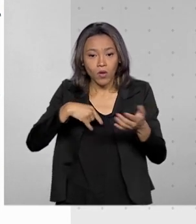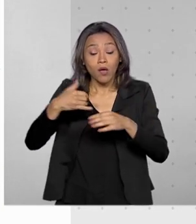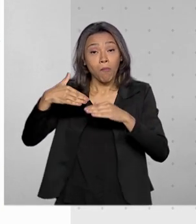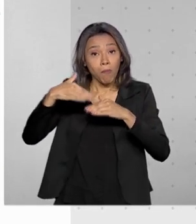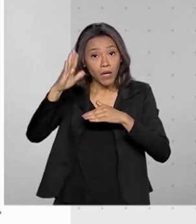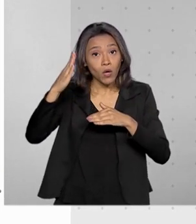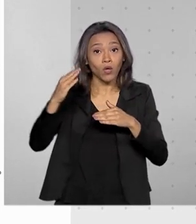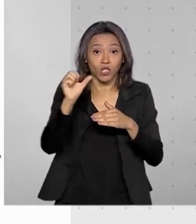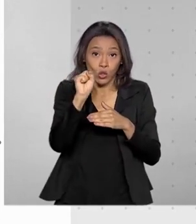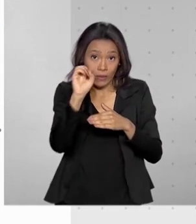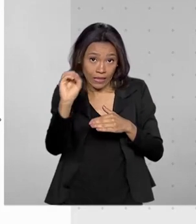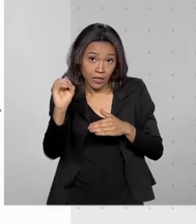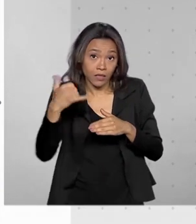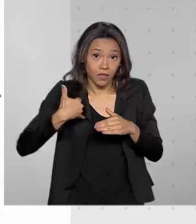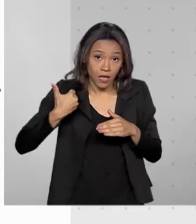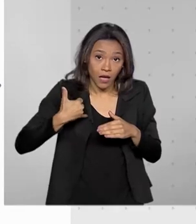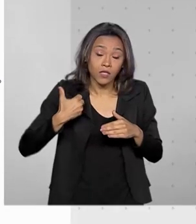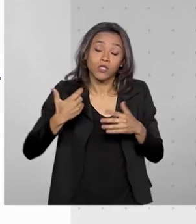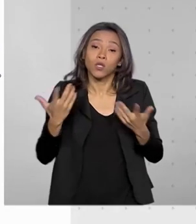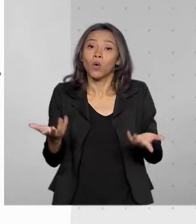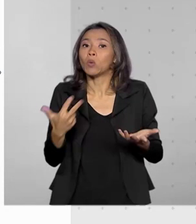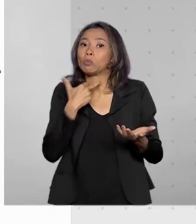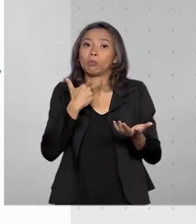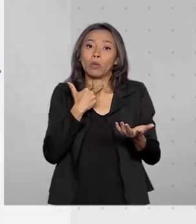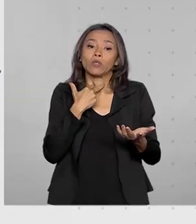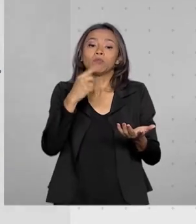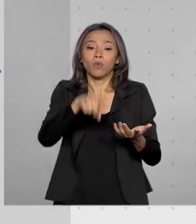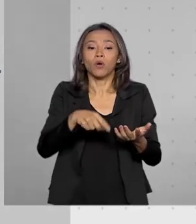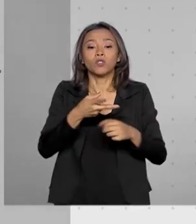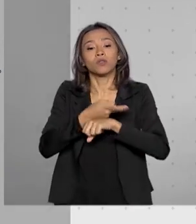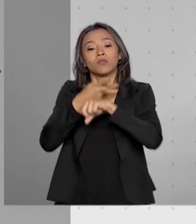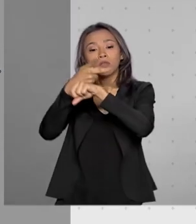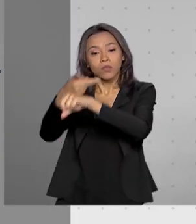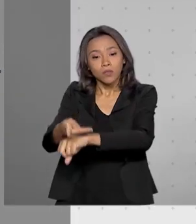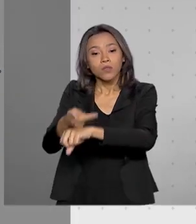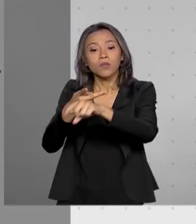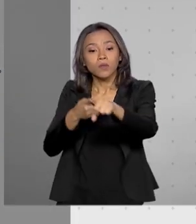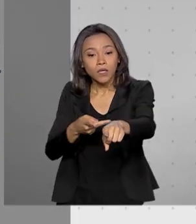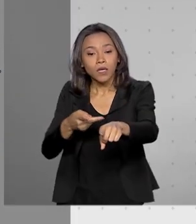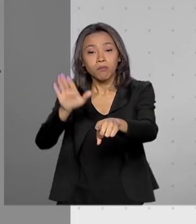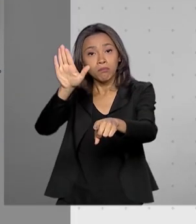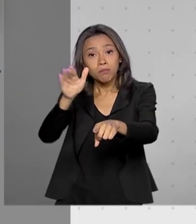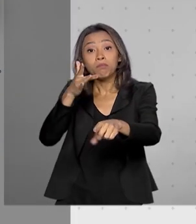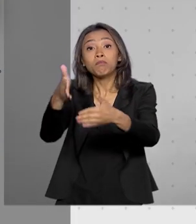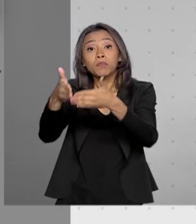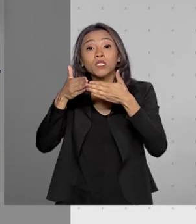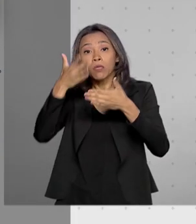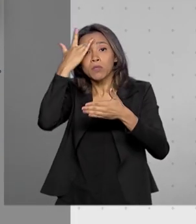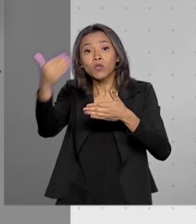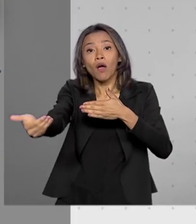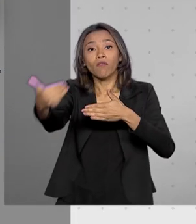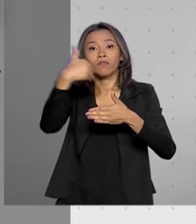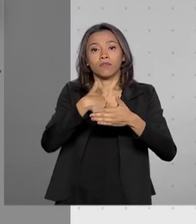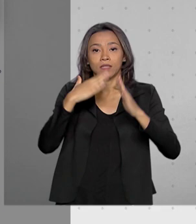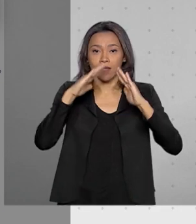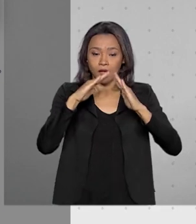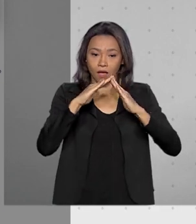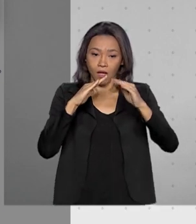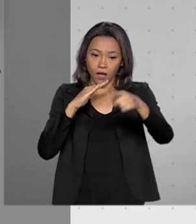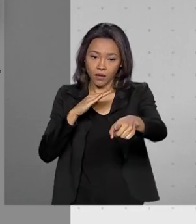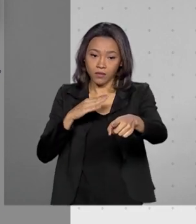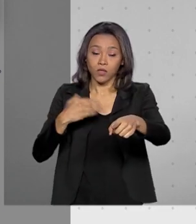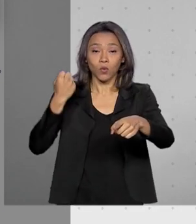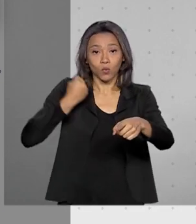anos também podem solicitar a visita de um servidor do INSS em casa. O agendamento pode ser feito pela Central